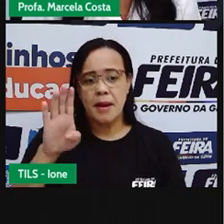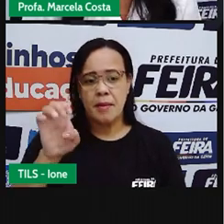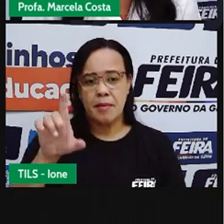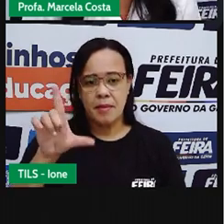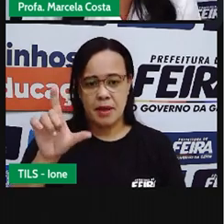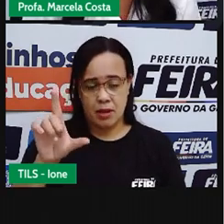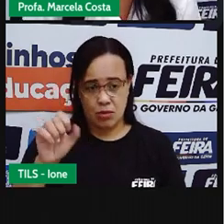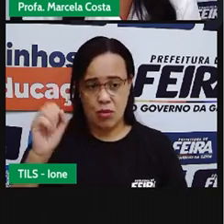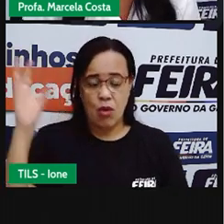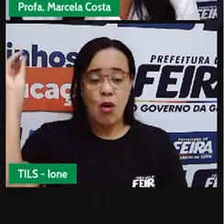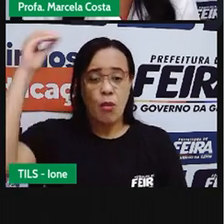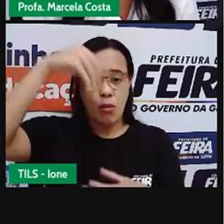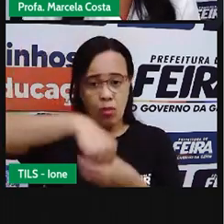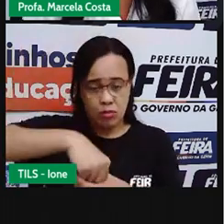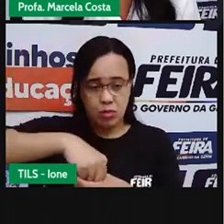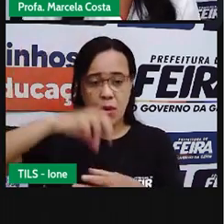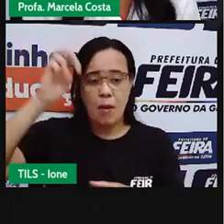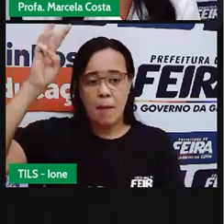Bebeu